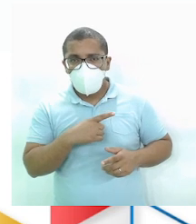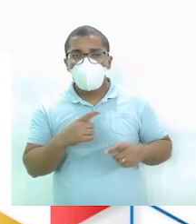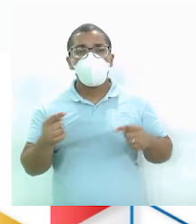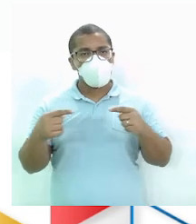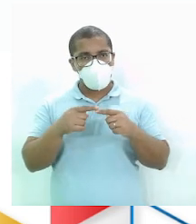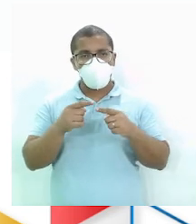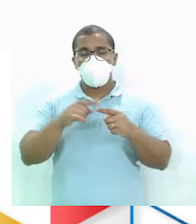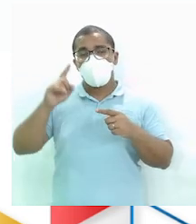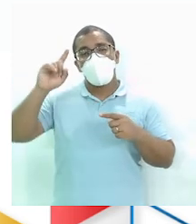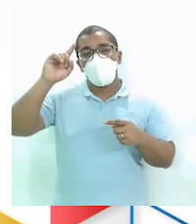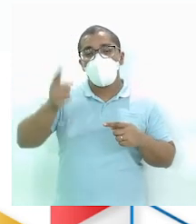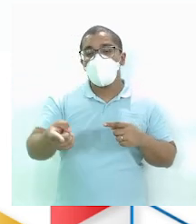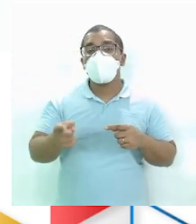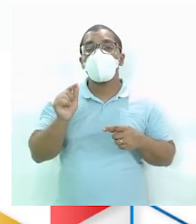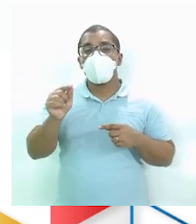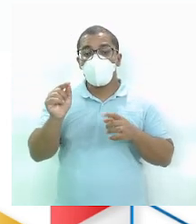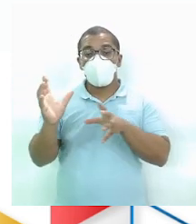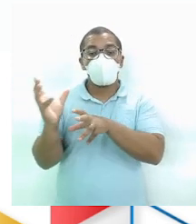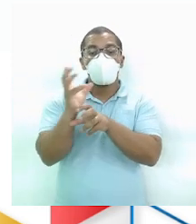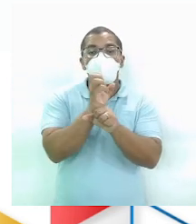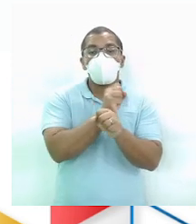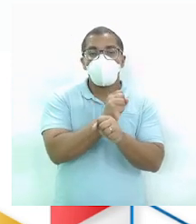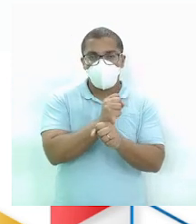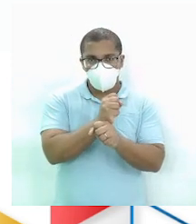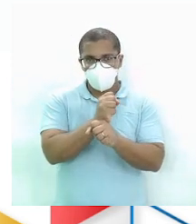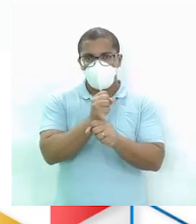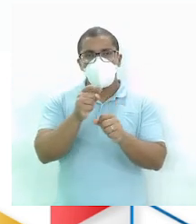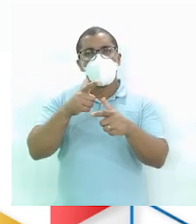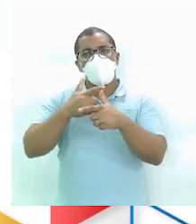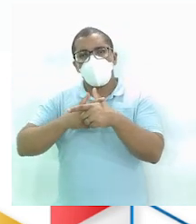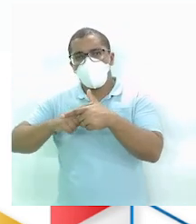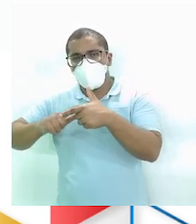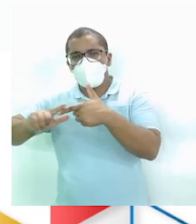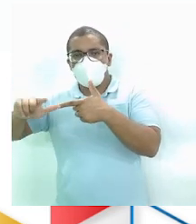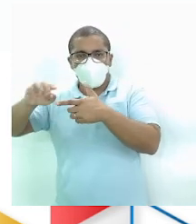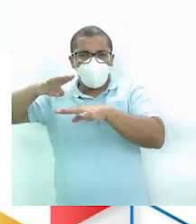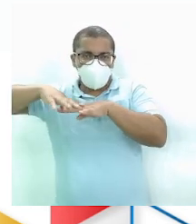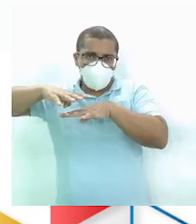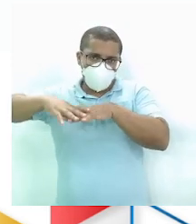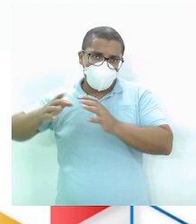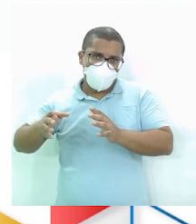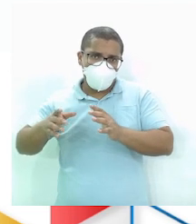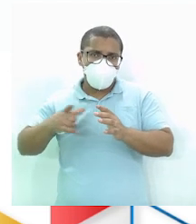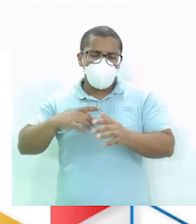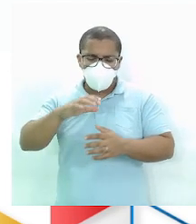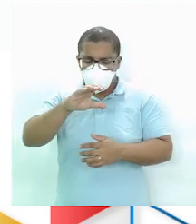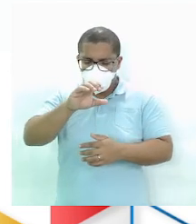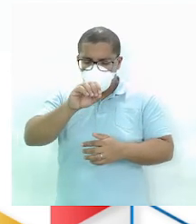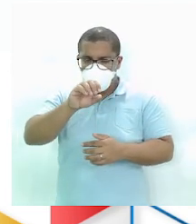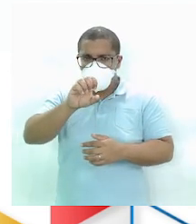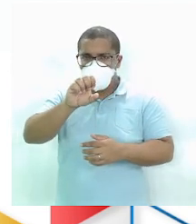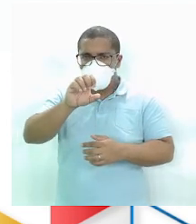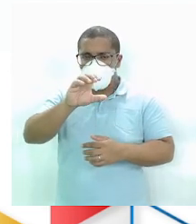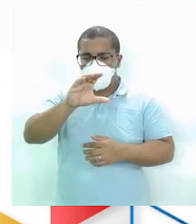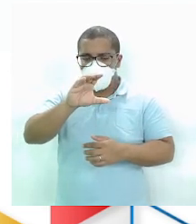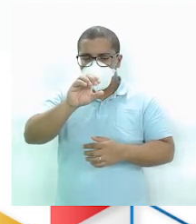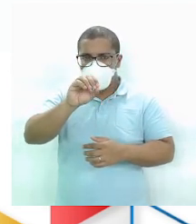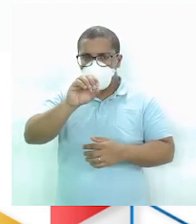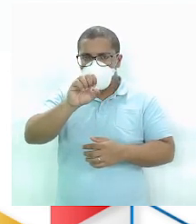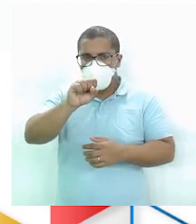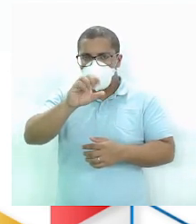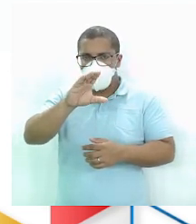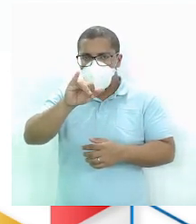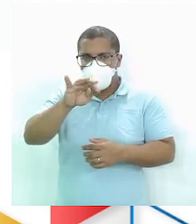Designar O resultado De uma divisão Aritmética Cossiente Lembra disso Tá lá Naquela